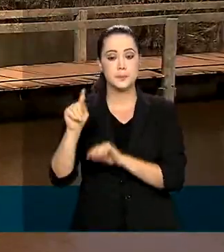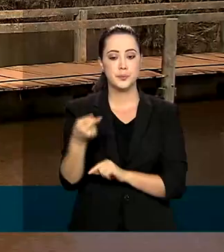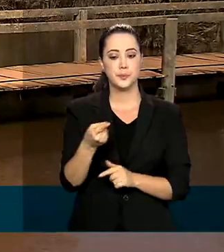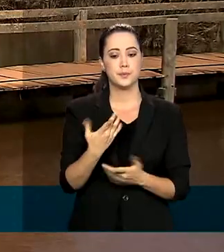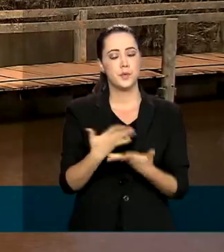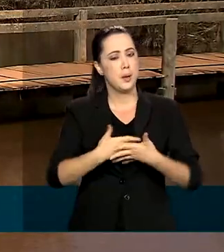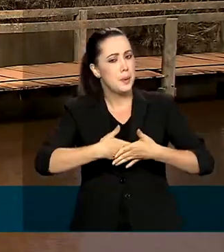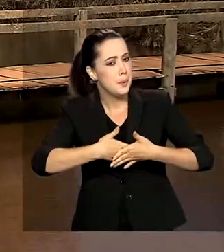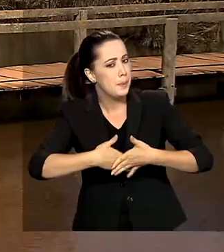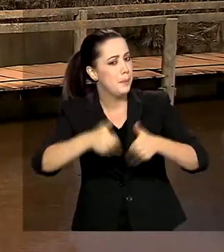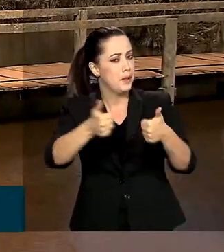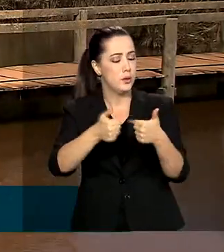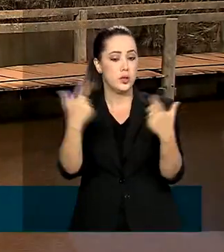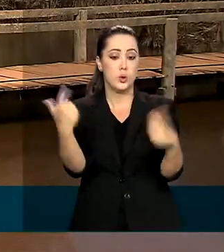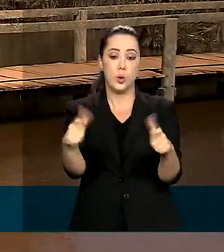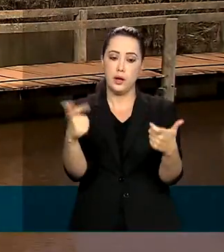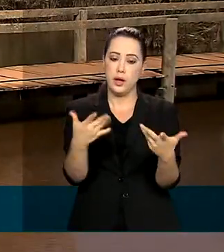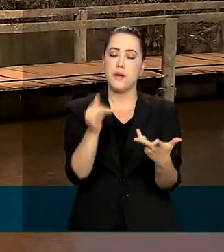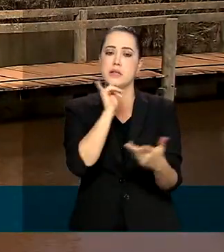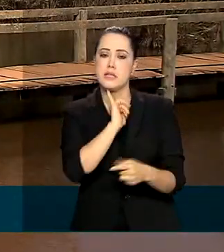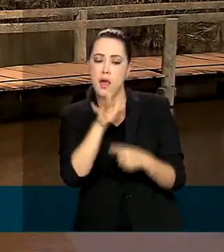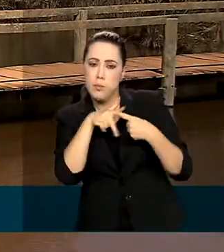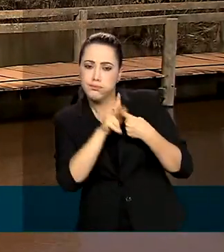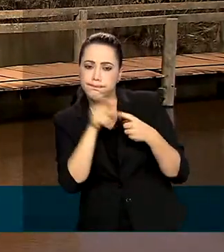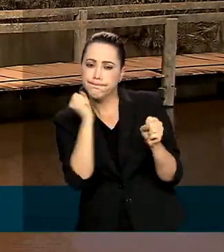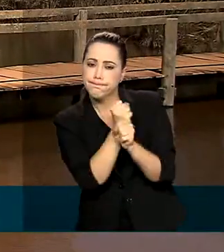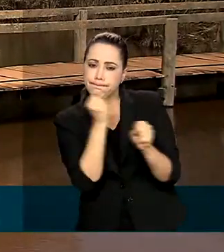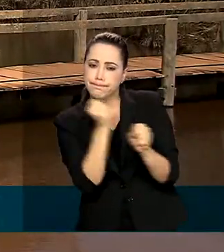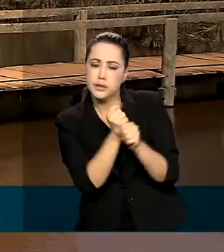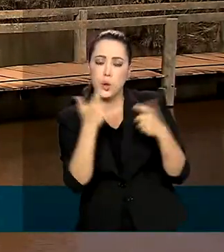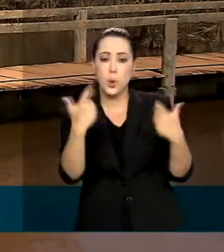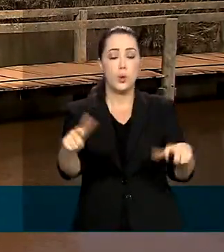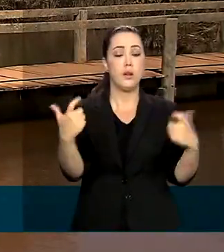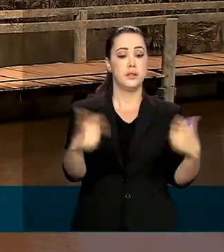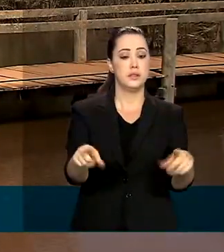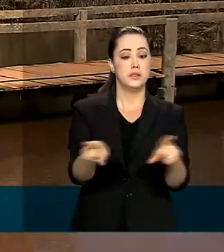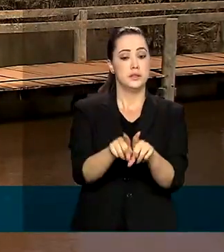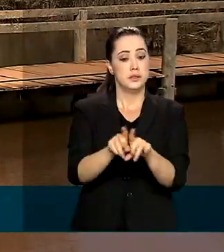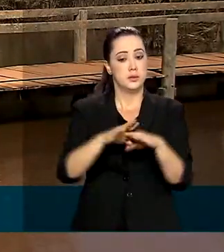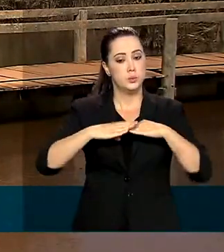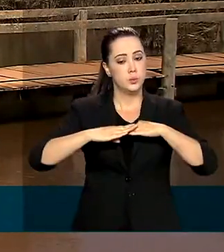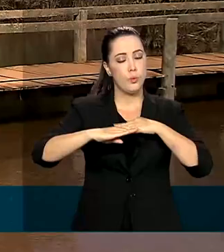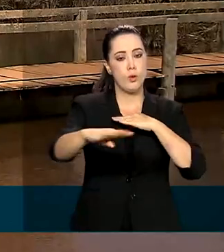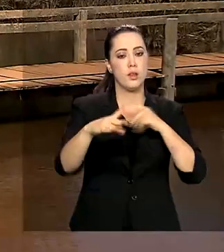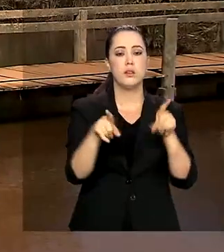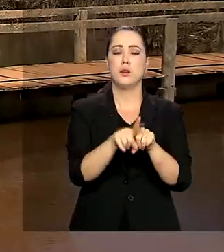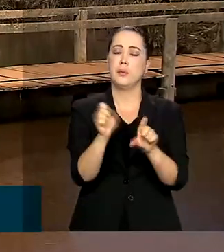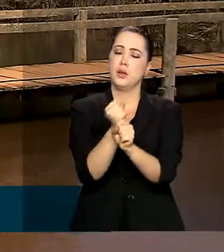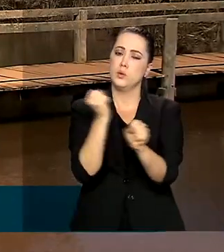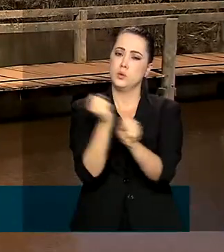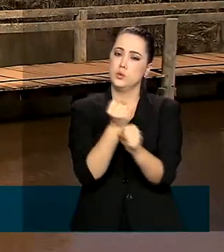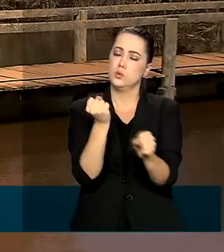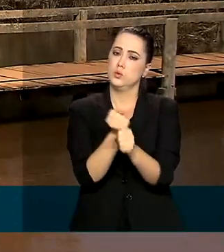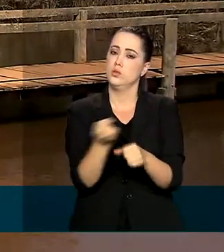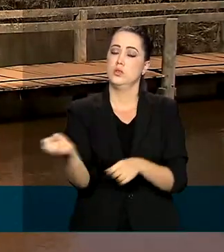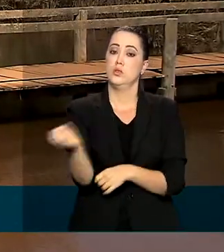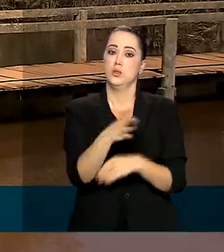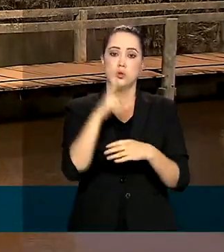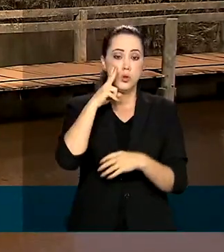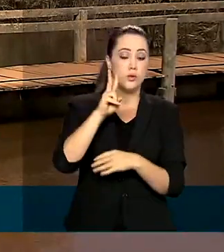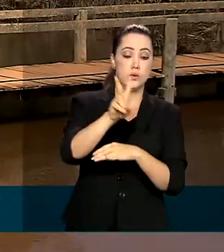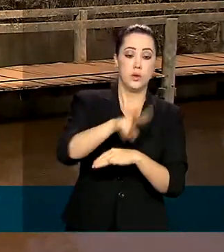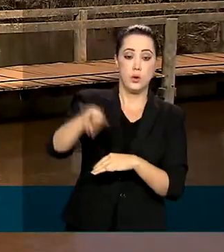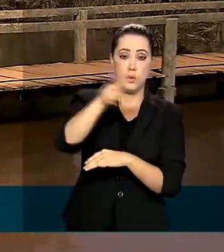melhorias na estrutura do parque, como a reforma do centro de visitantes e das guaritas, além da construção de um novo mirante,